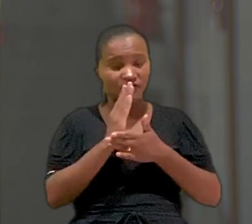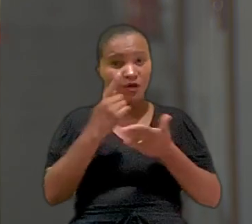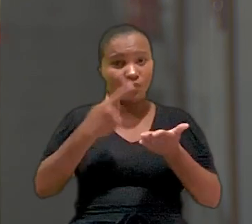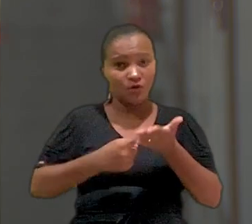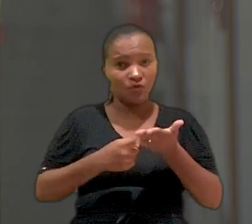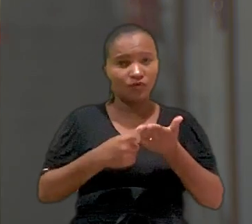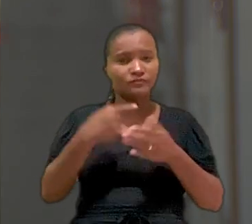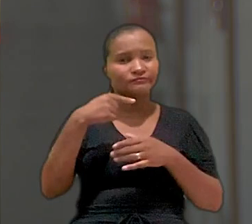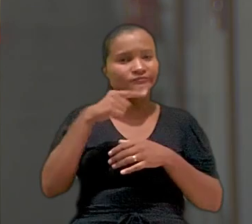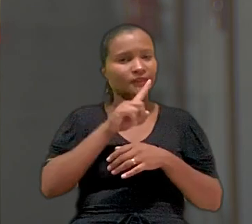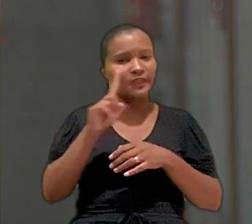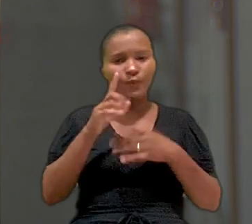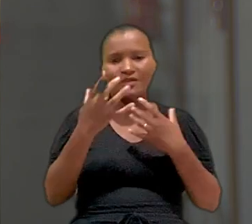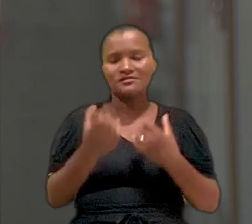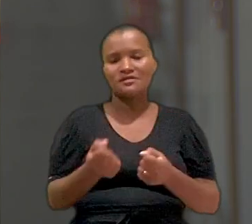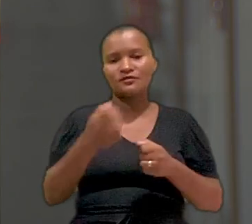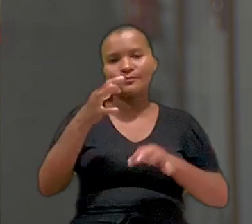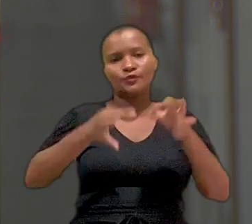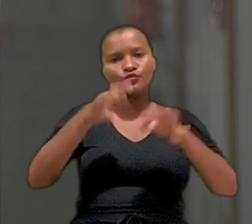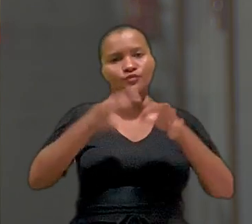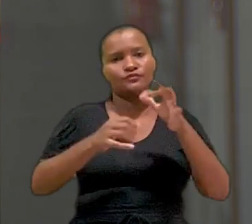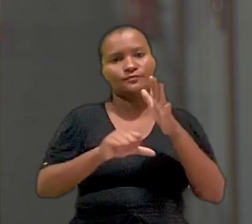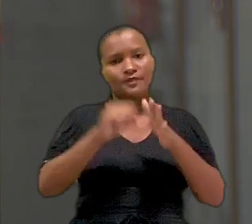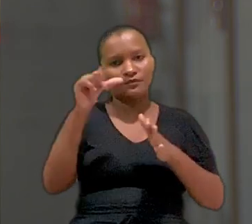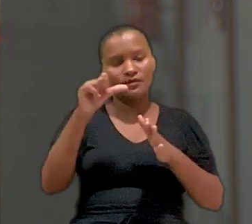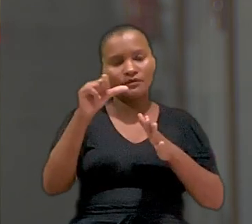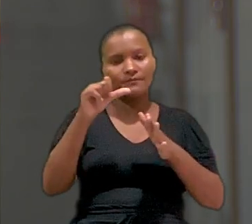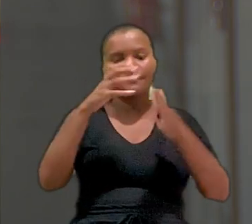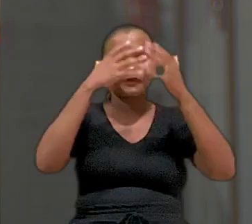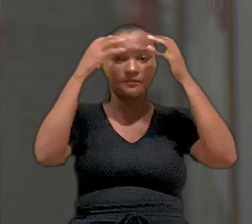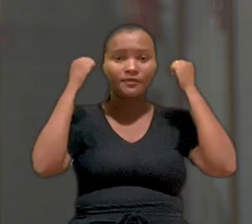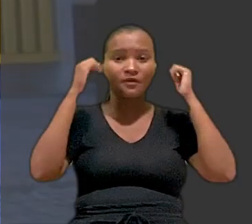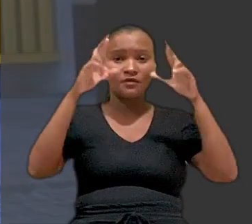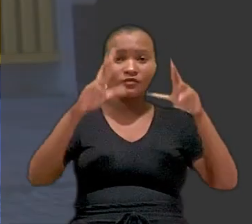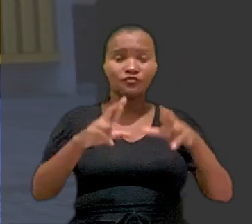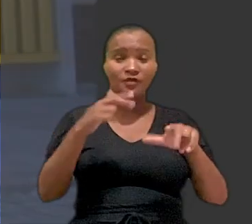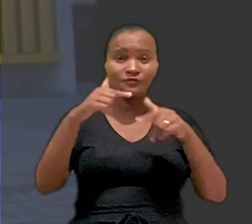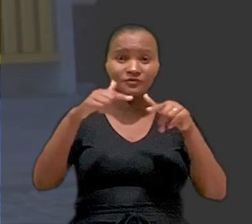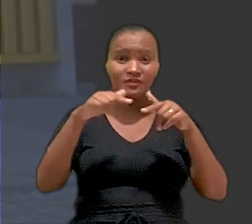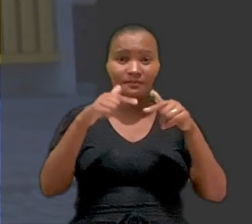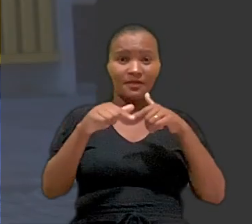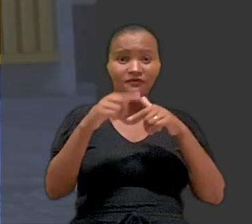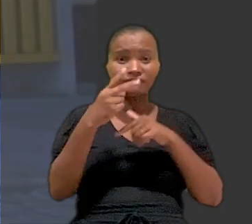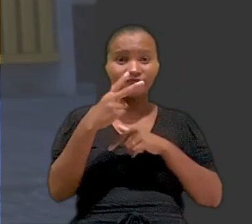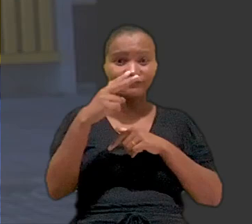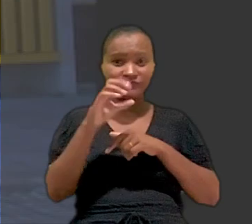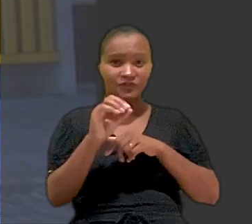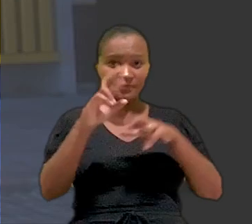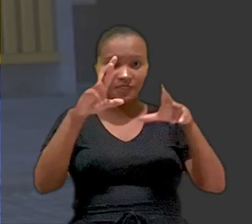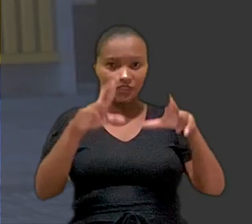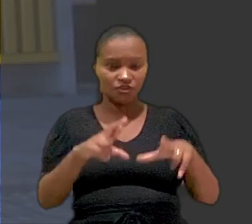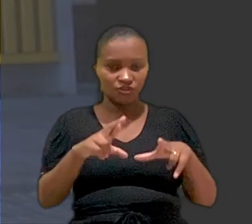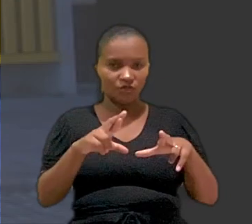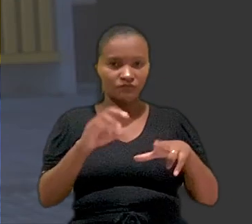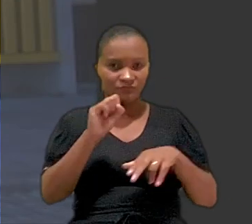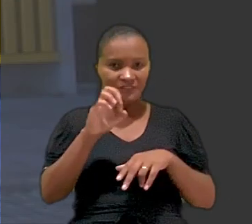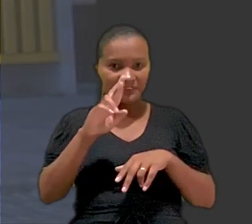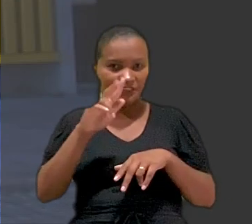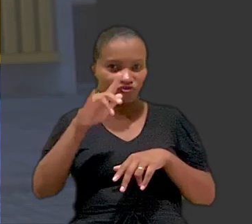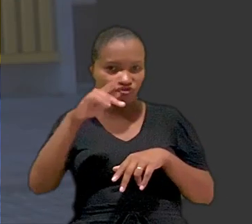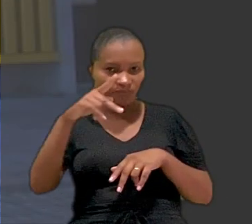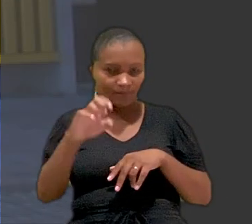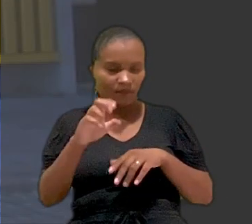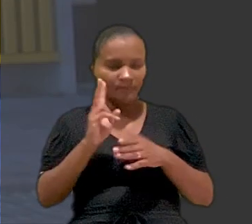invalidar os acordos, no entanto, foi negado pelo juízo de primeiro grau. O Tribunal Regional do Trabalho da vigésima região em